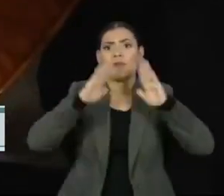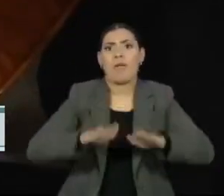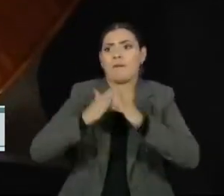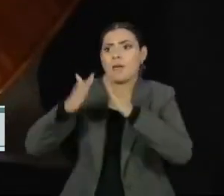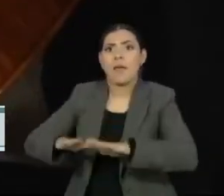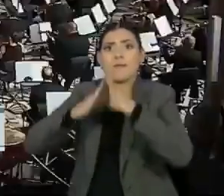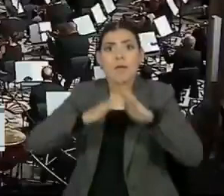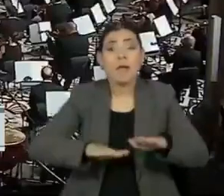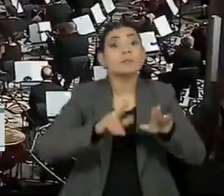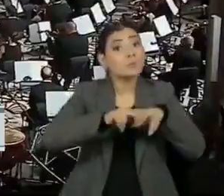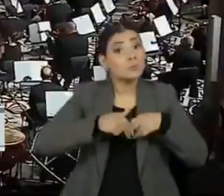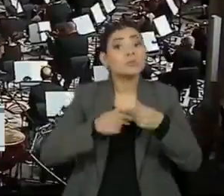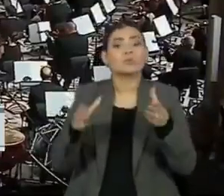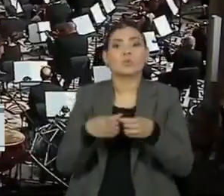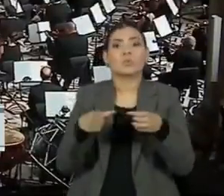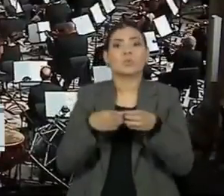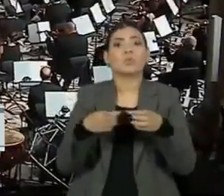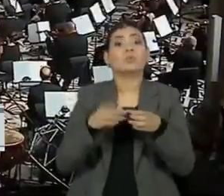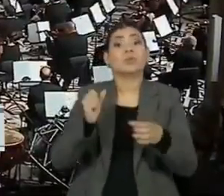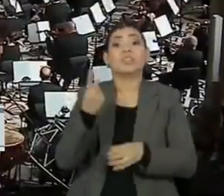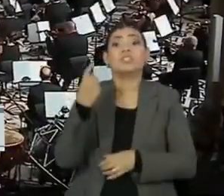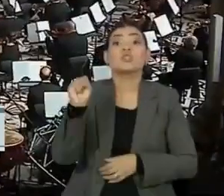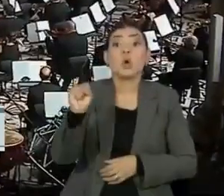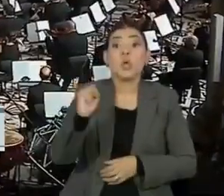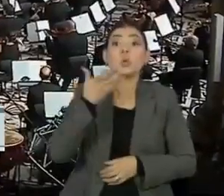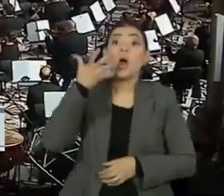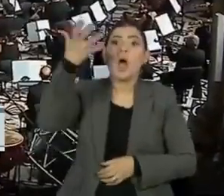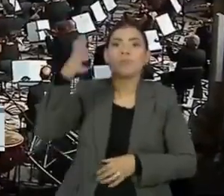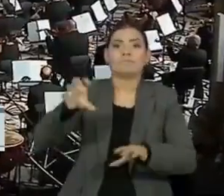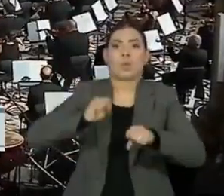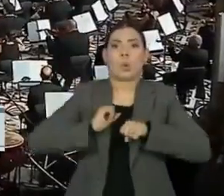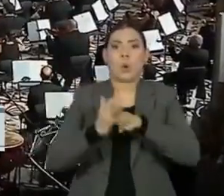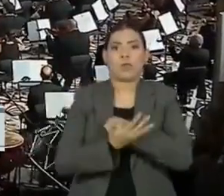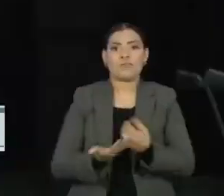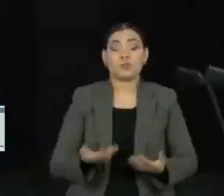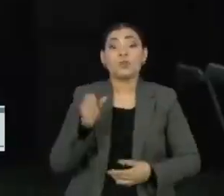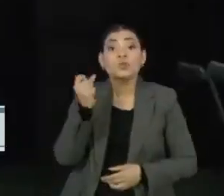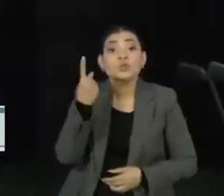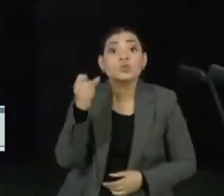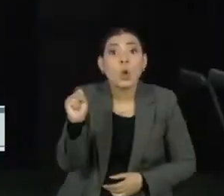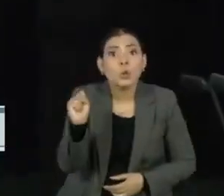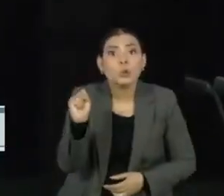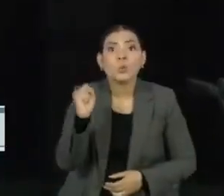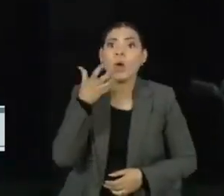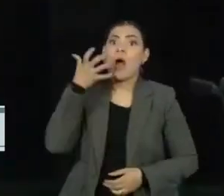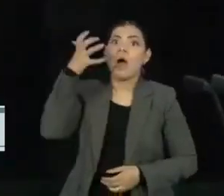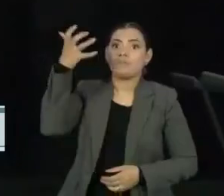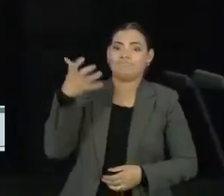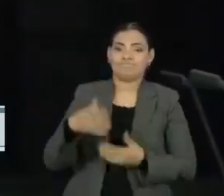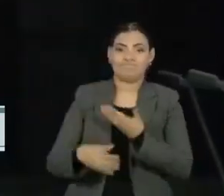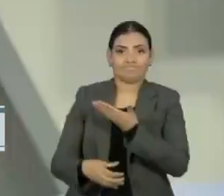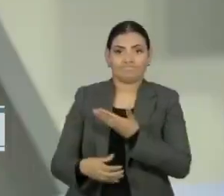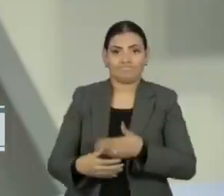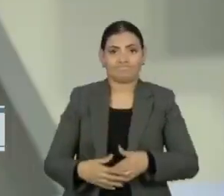foi colocado em quarentena anterior, depois que 18 cantores foram confirmados como infectados pela covid-19.